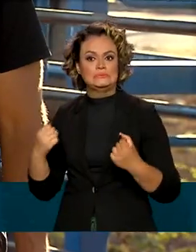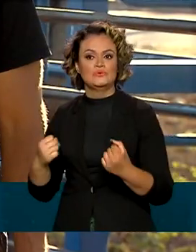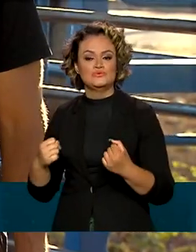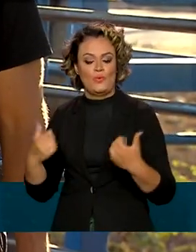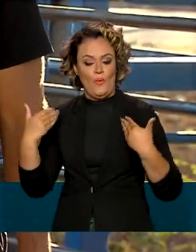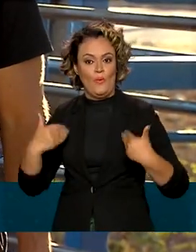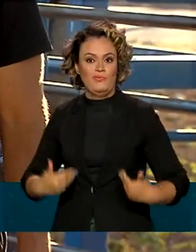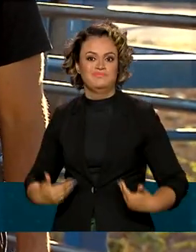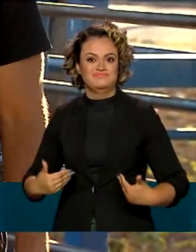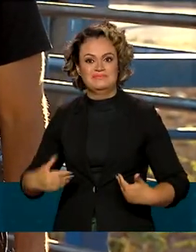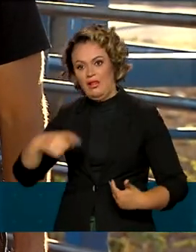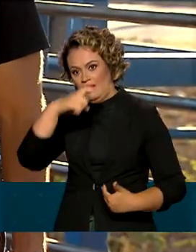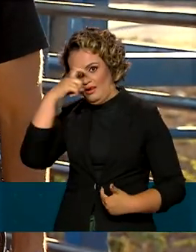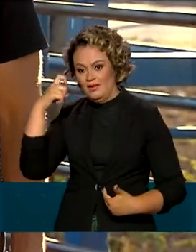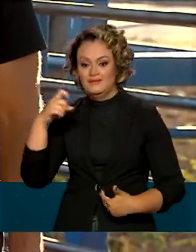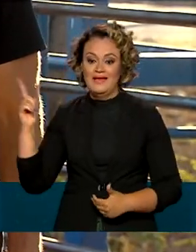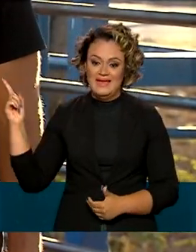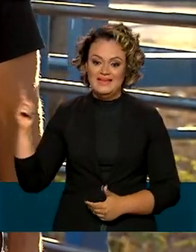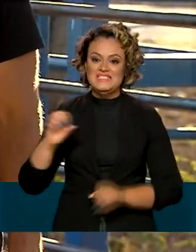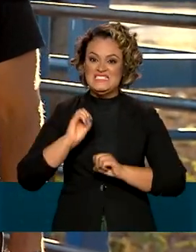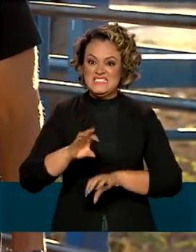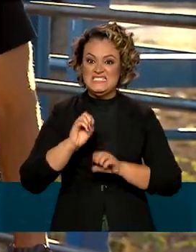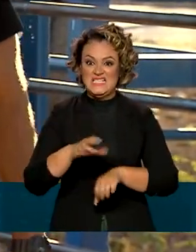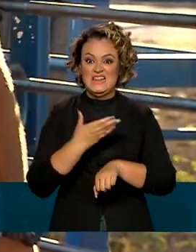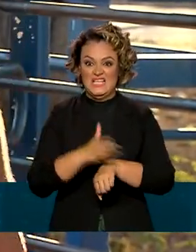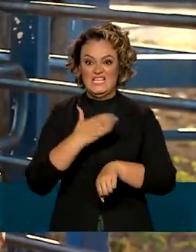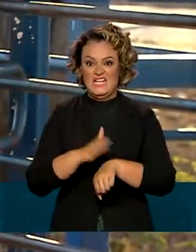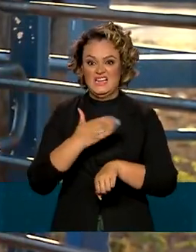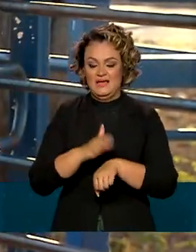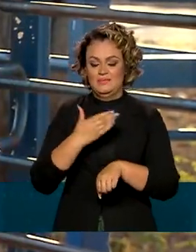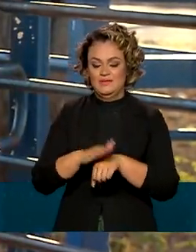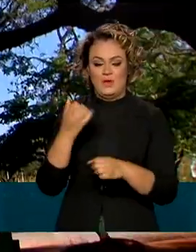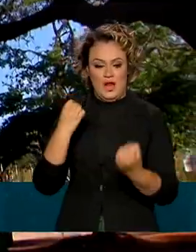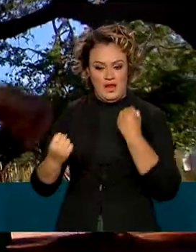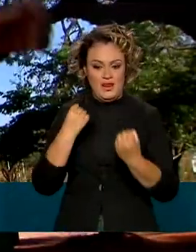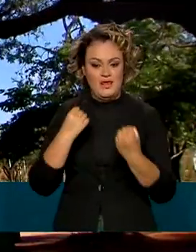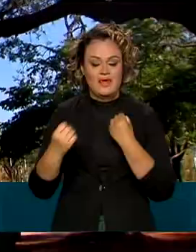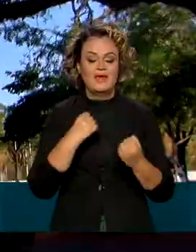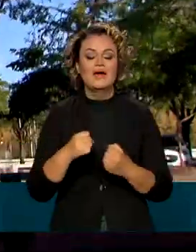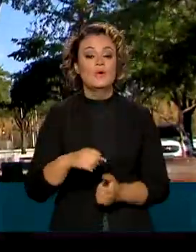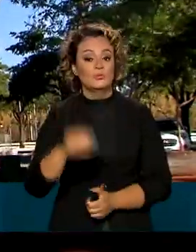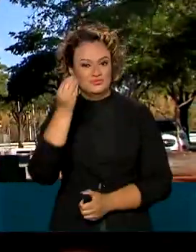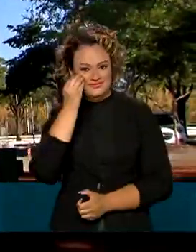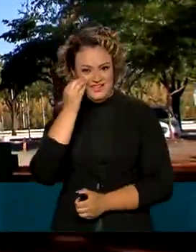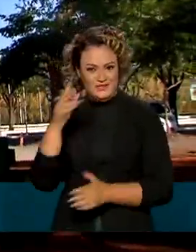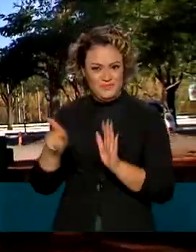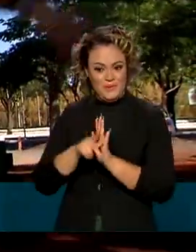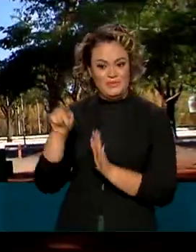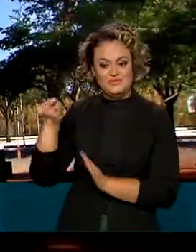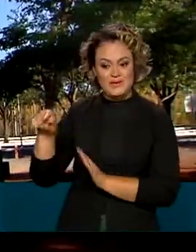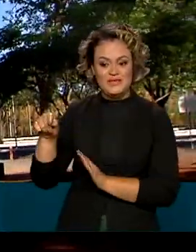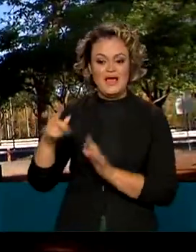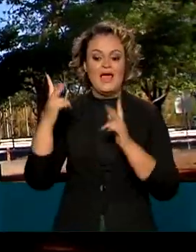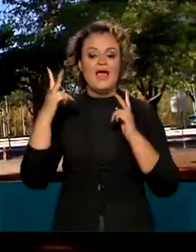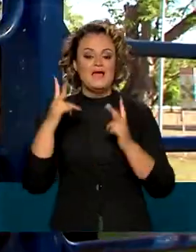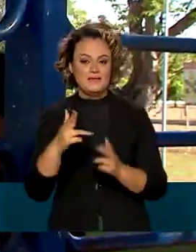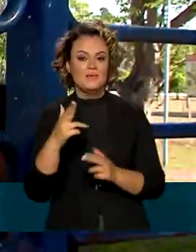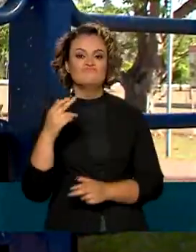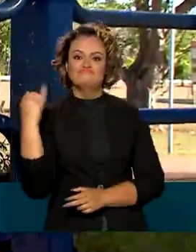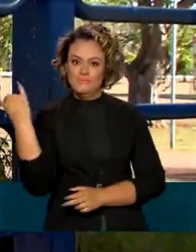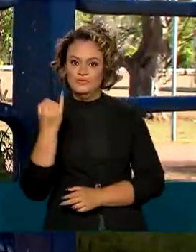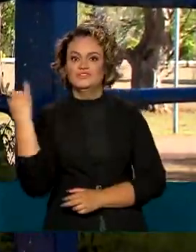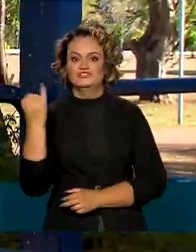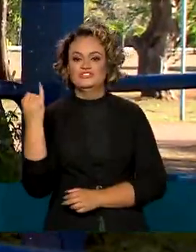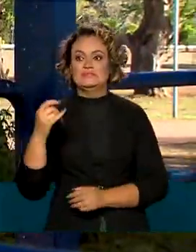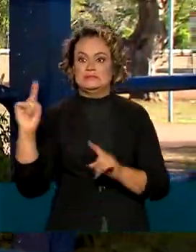Especialista em preparação física para concursos, Rafael explica que o teste de aptidão física é igualmente importante